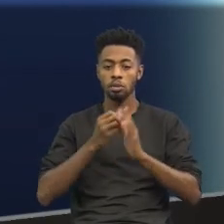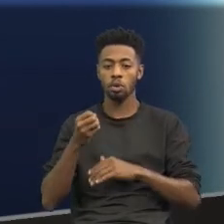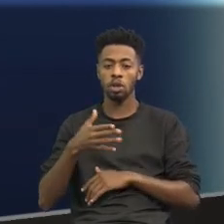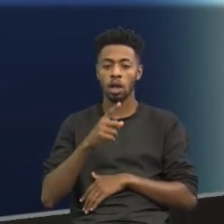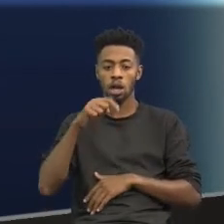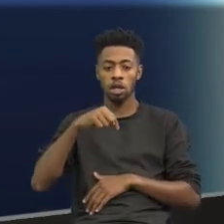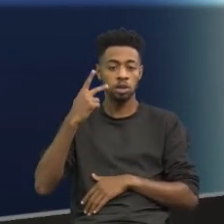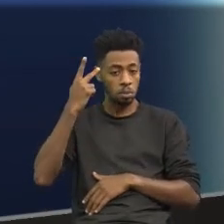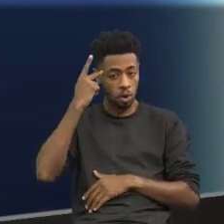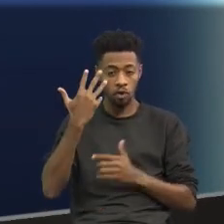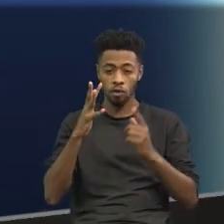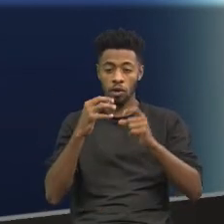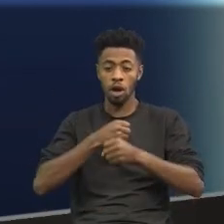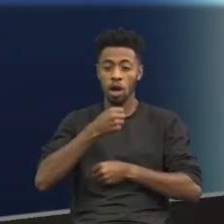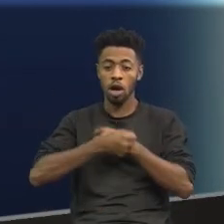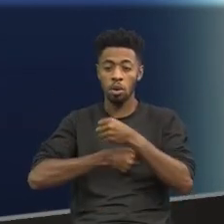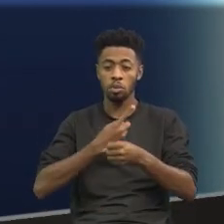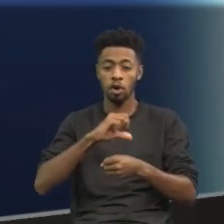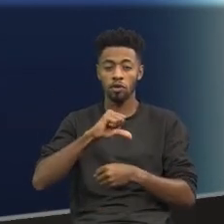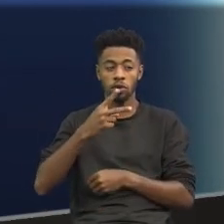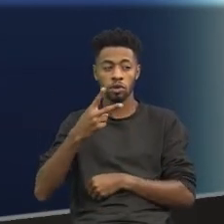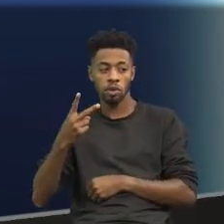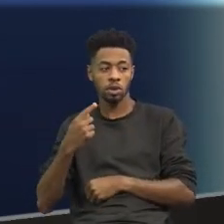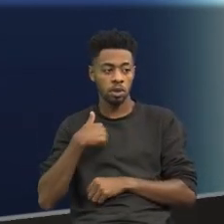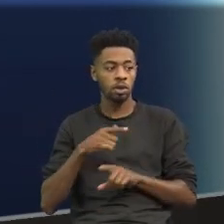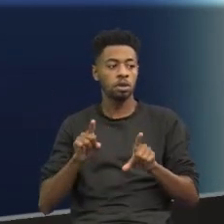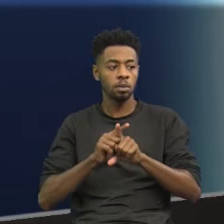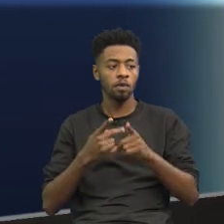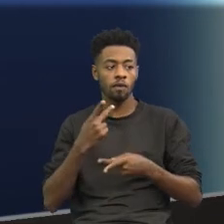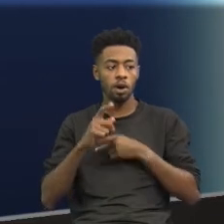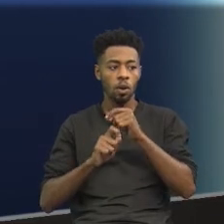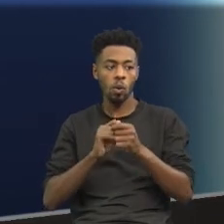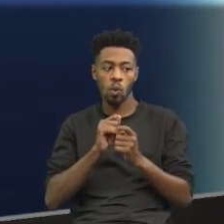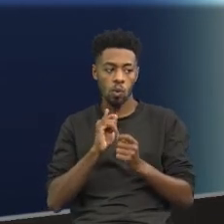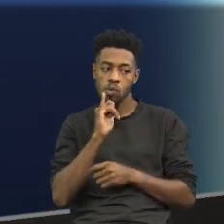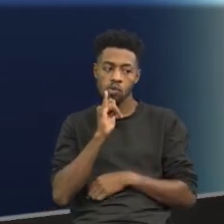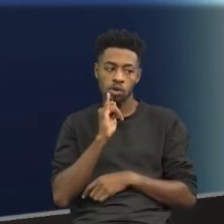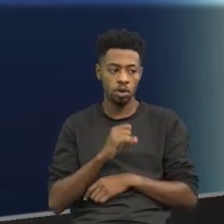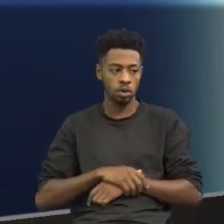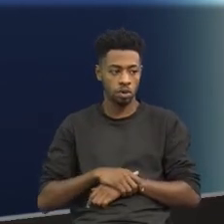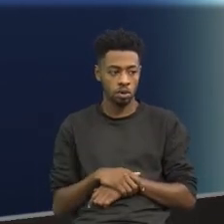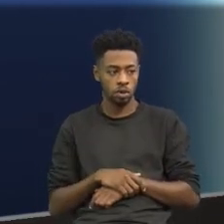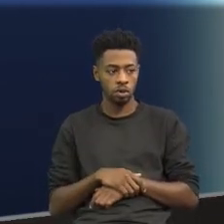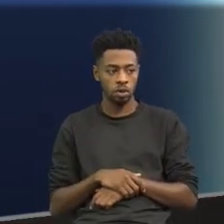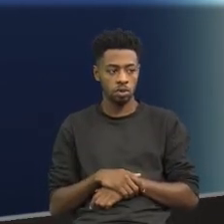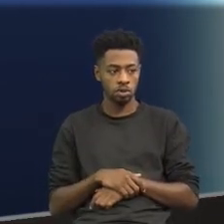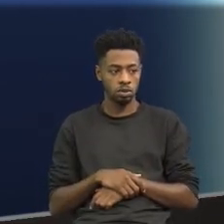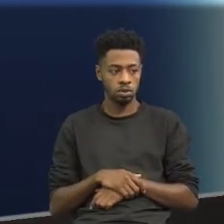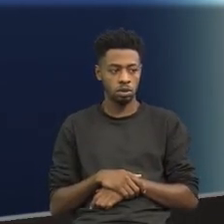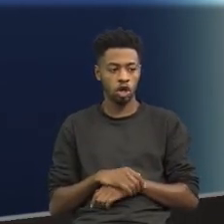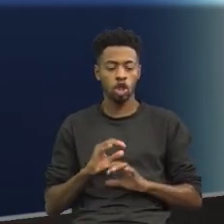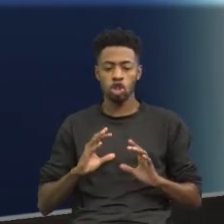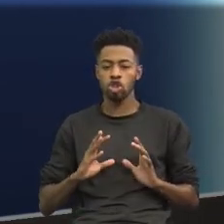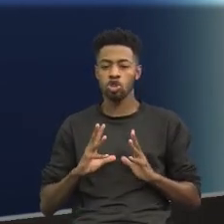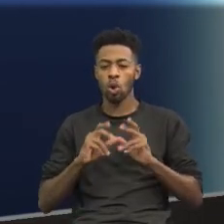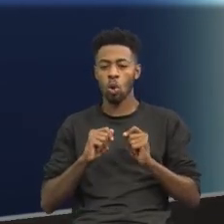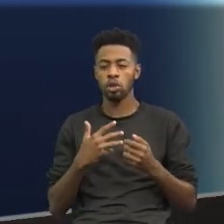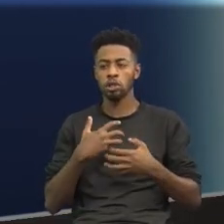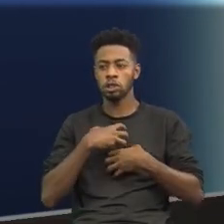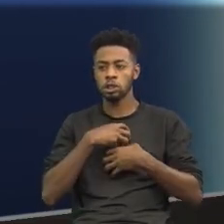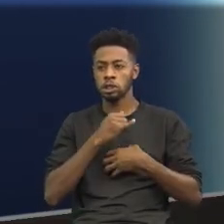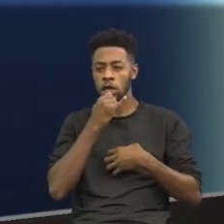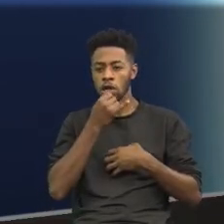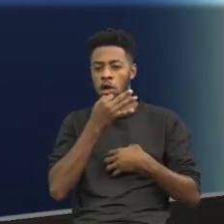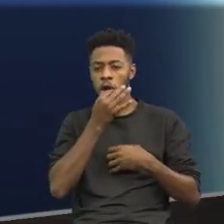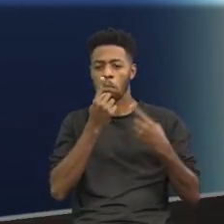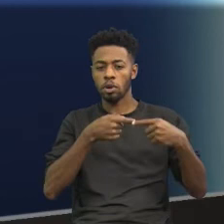E nesse poema, o Manuel Bandeira, ele, na verdade, acaba fazendo para a gente toda uma crítica